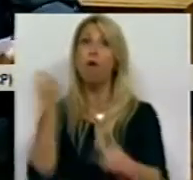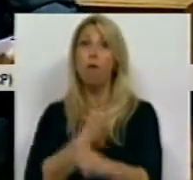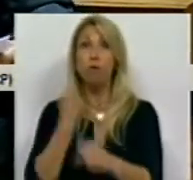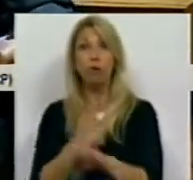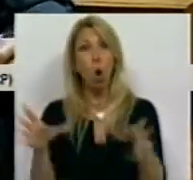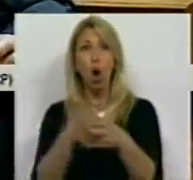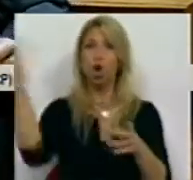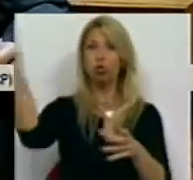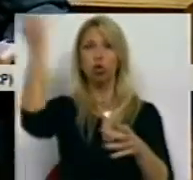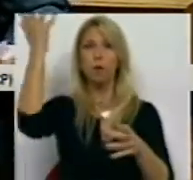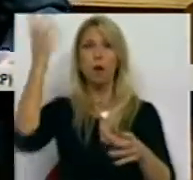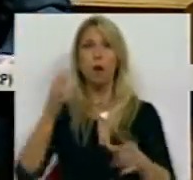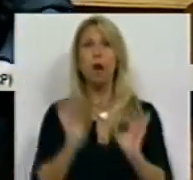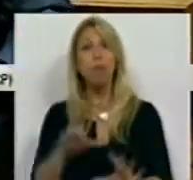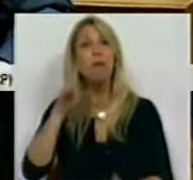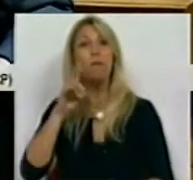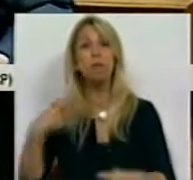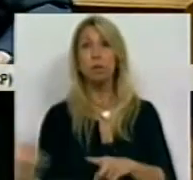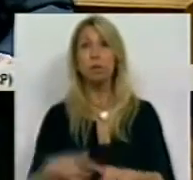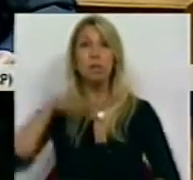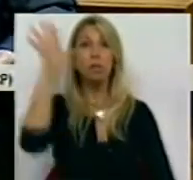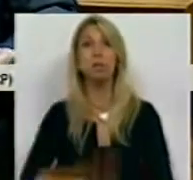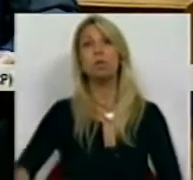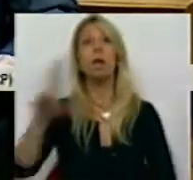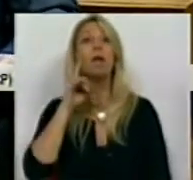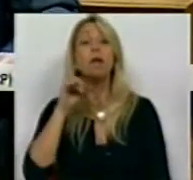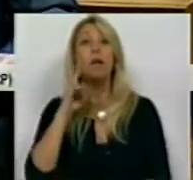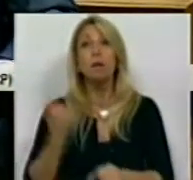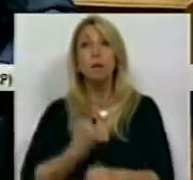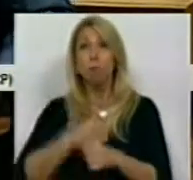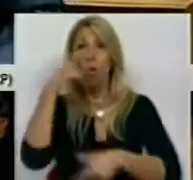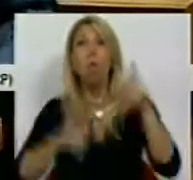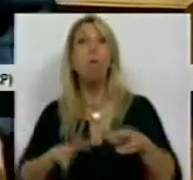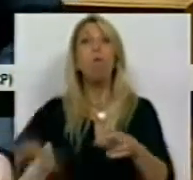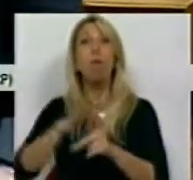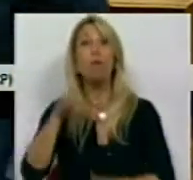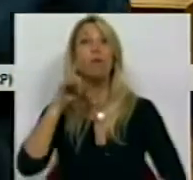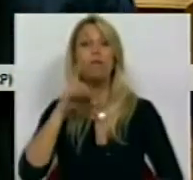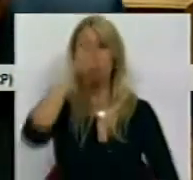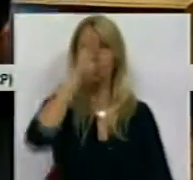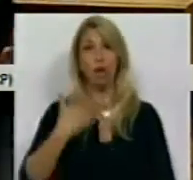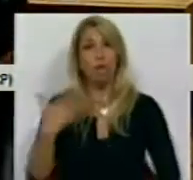órgão de soberania na defesa do interesse nacional, na defesa dos trabalhadores e do povo, na defesa do Estado de Direito.